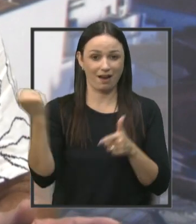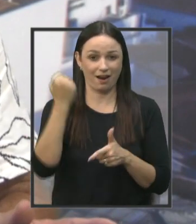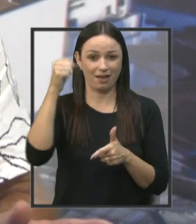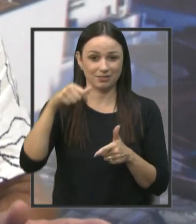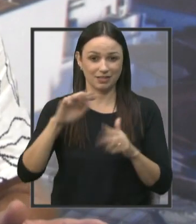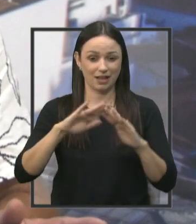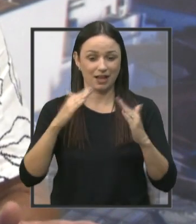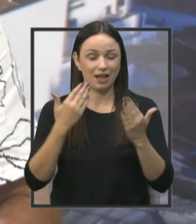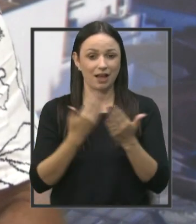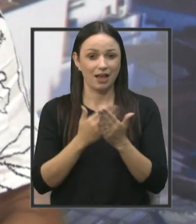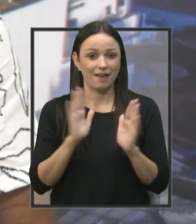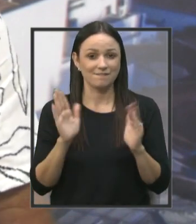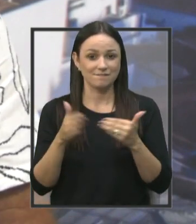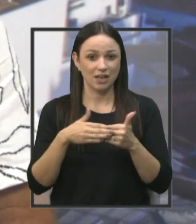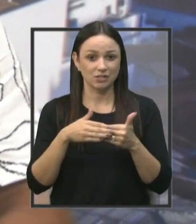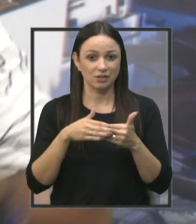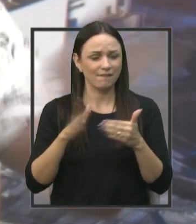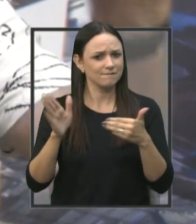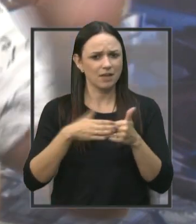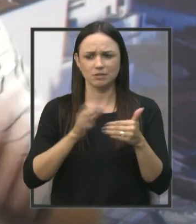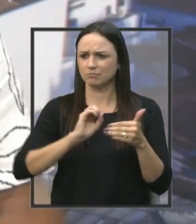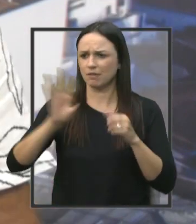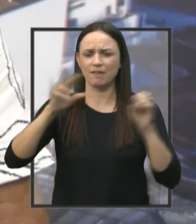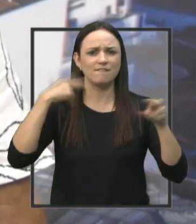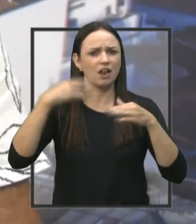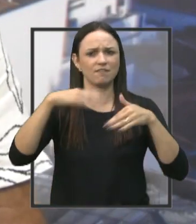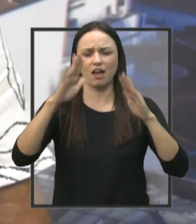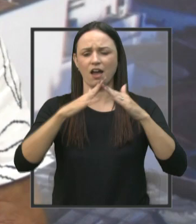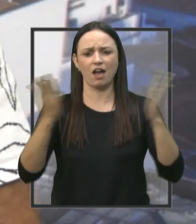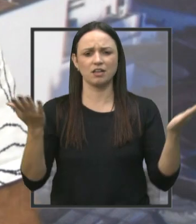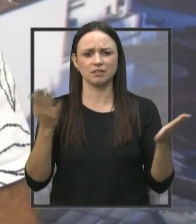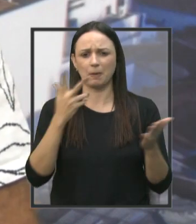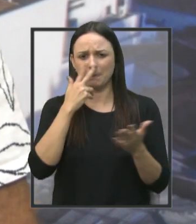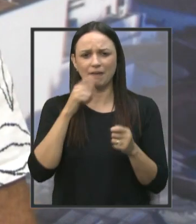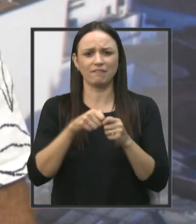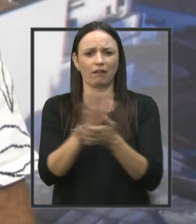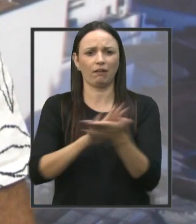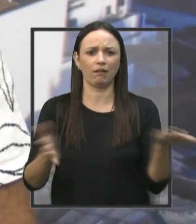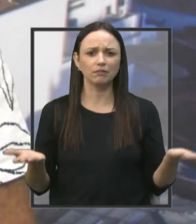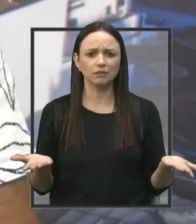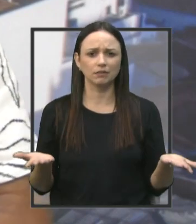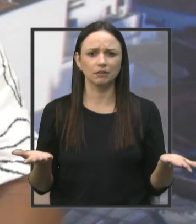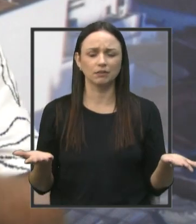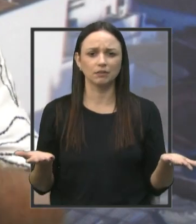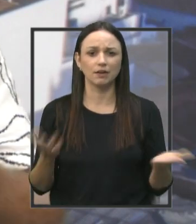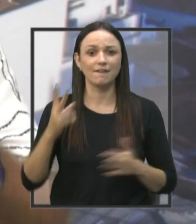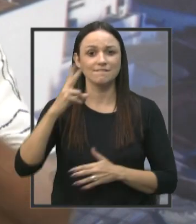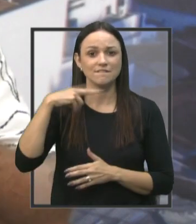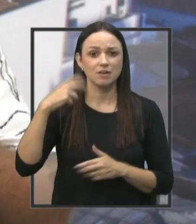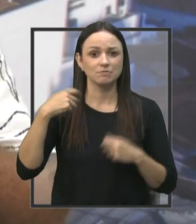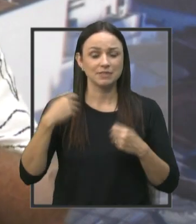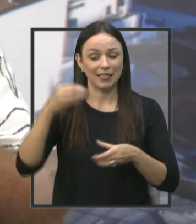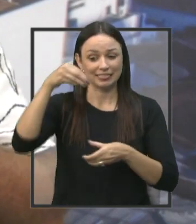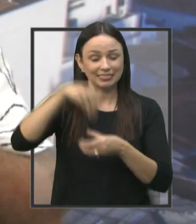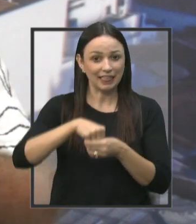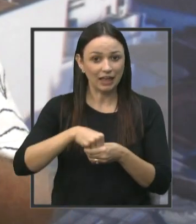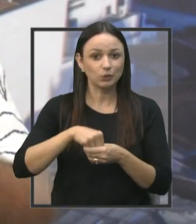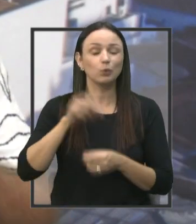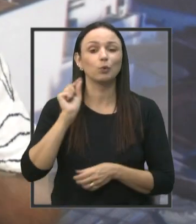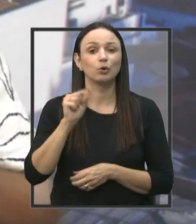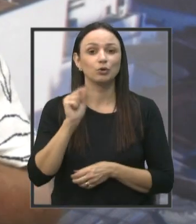uma creche no seu fechamento, pega, fecha a porta, manda o vereador para casa, mas ele não serve para nada, entendeu? O vereador precisa ter dentro dele